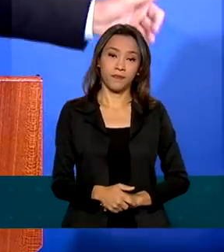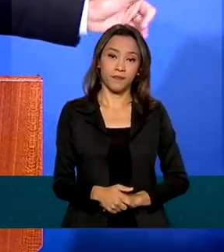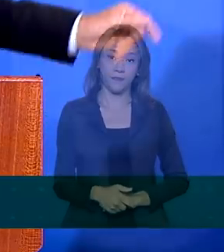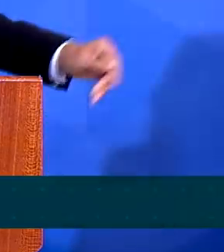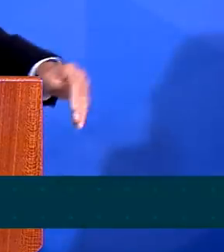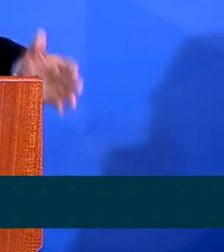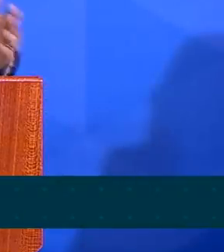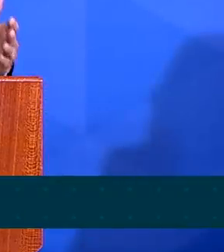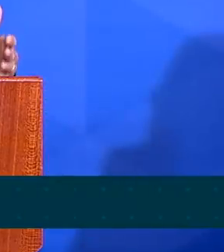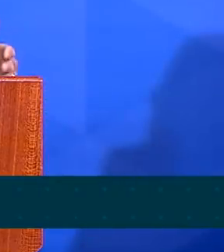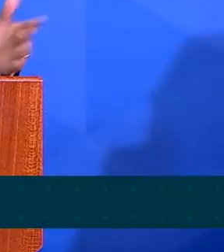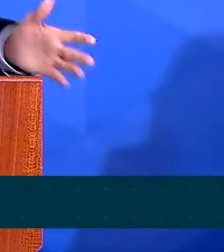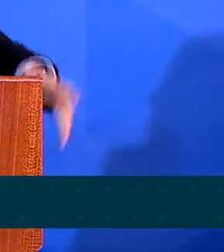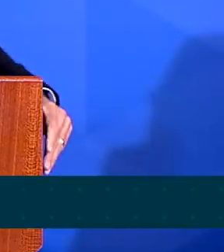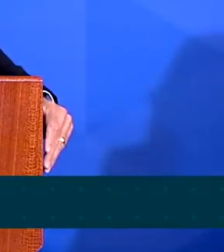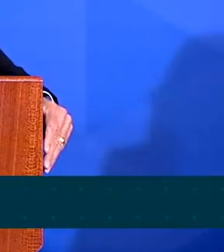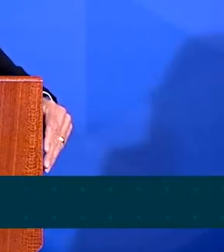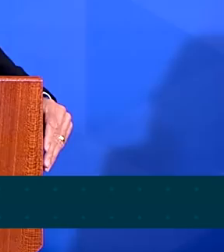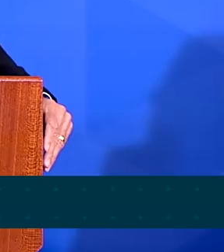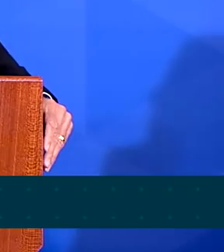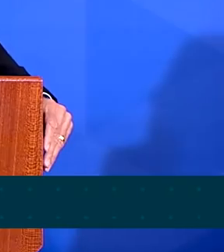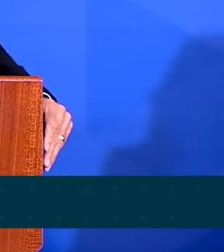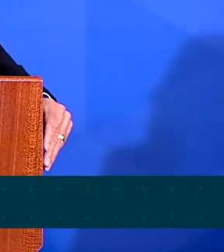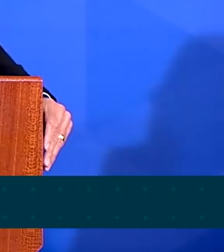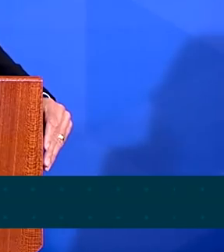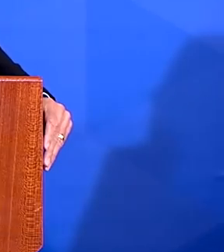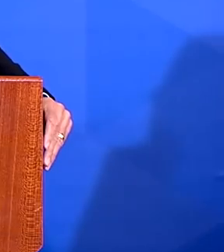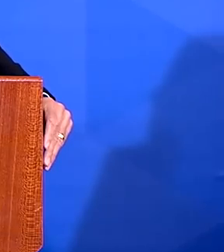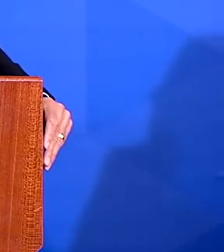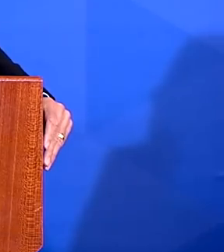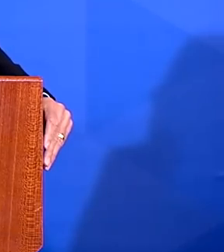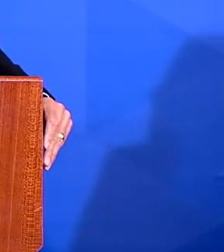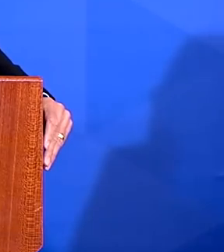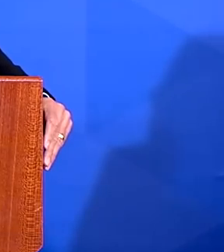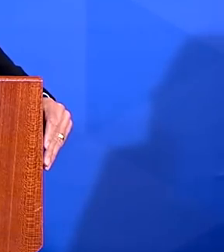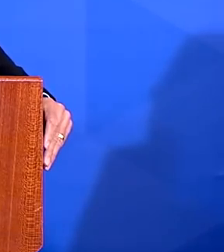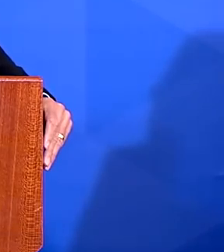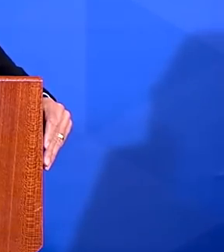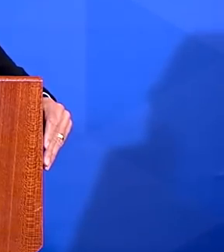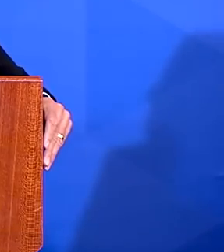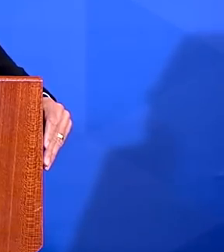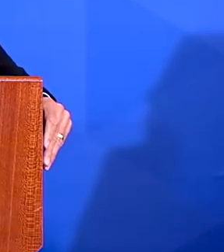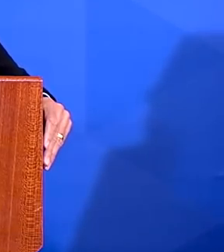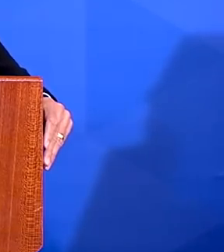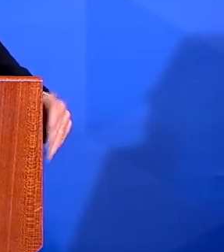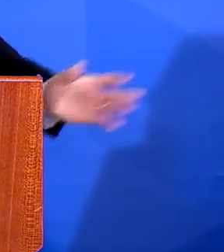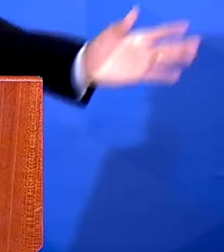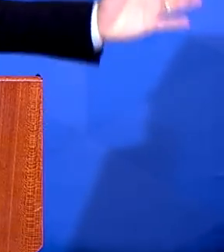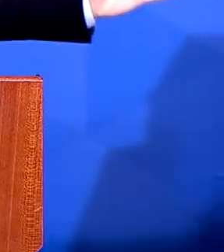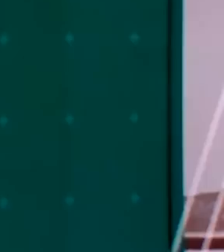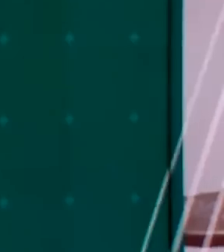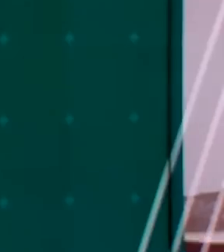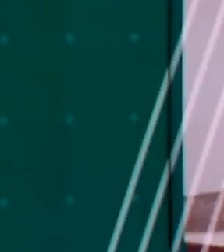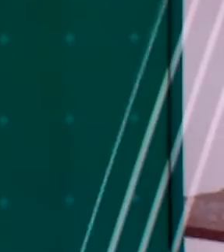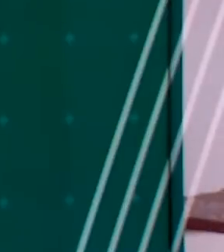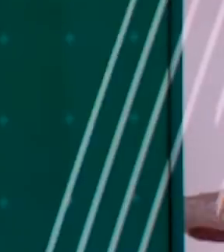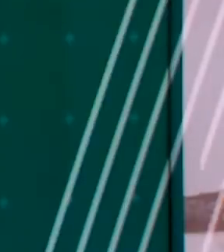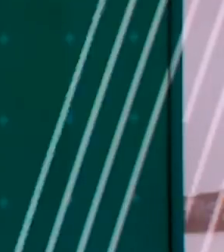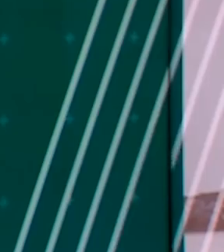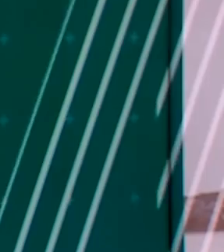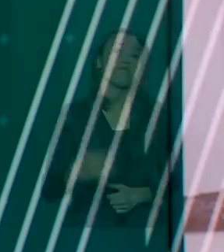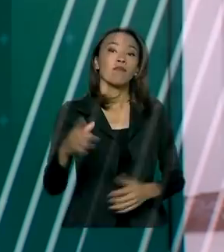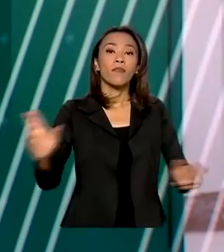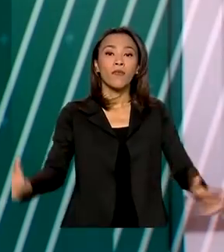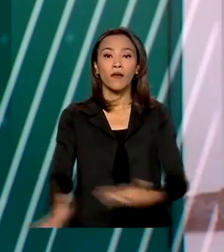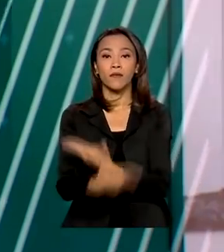realidade. O ano passado, apesar da pandemia, cresceu 5% e a tendência é continuar crescendo, pelo menos isso, ano a ano. A